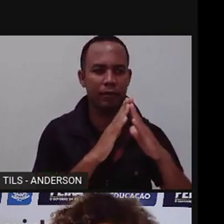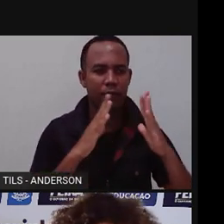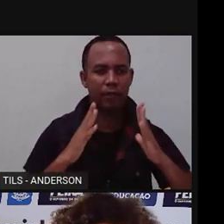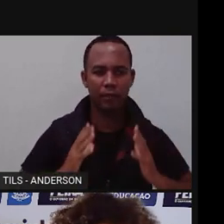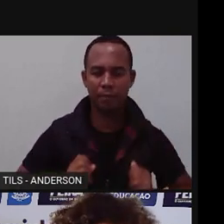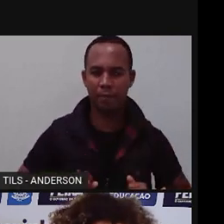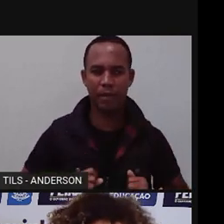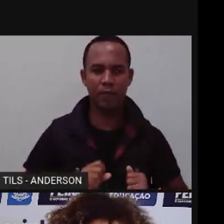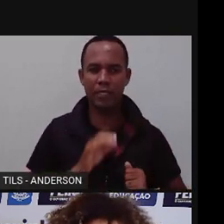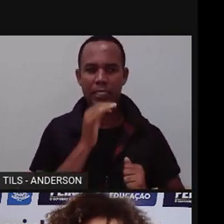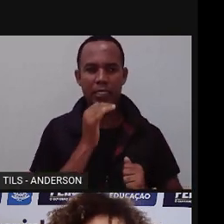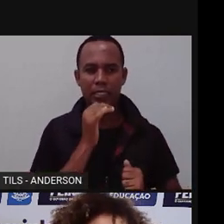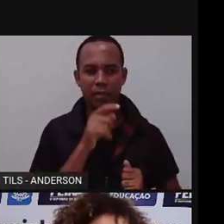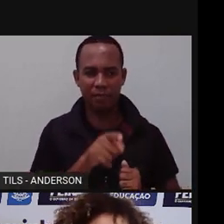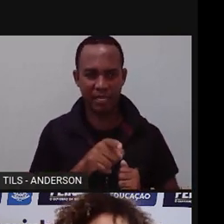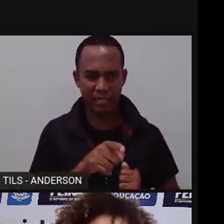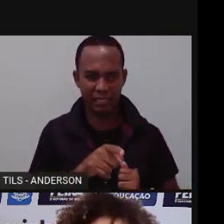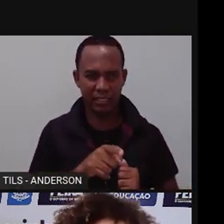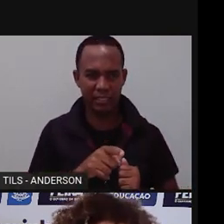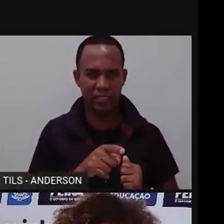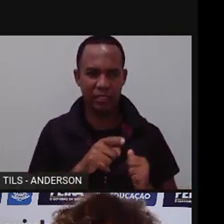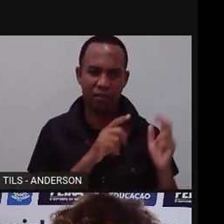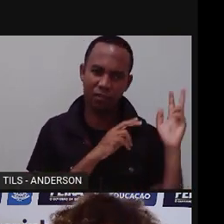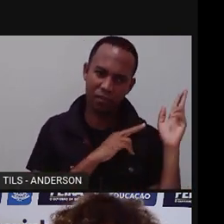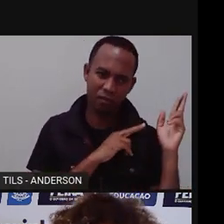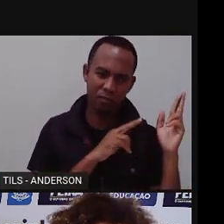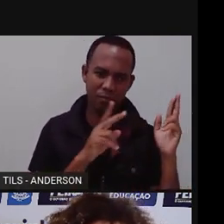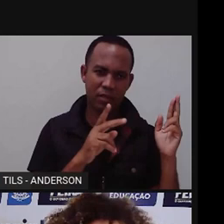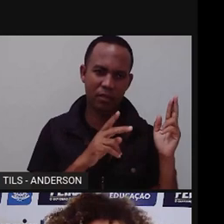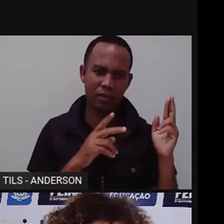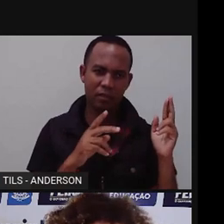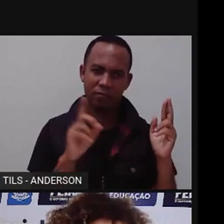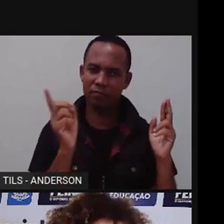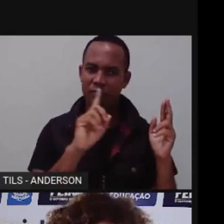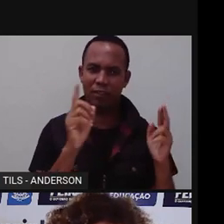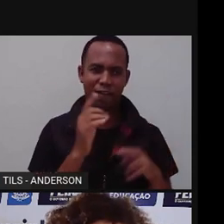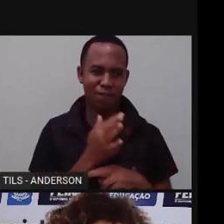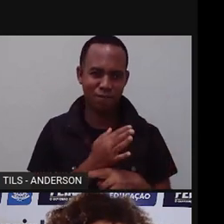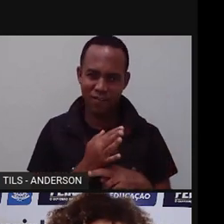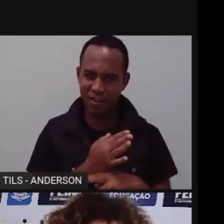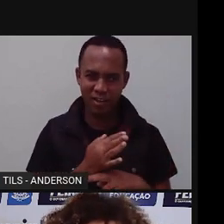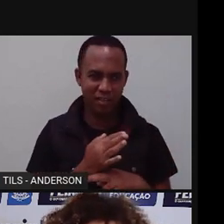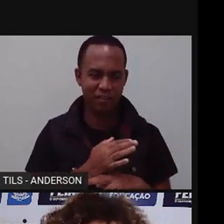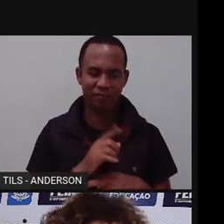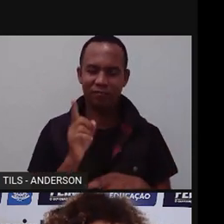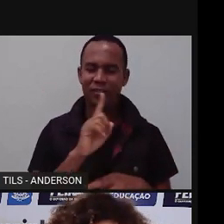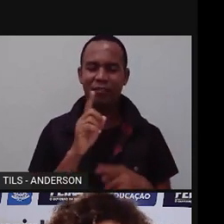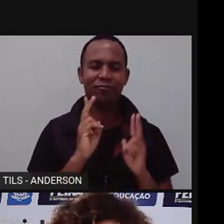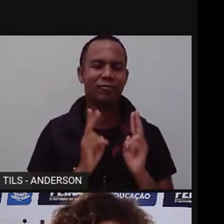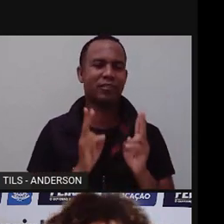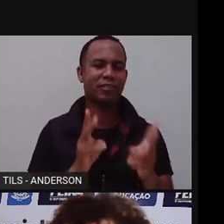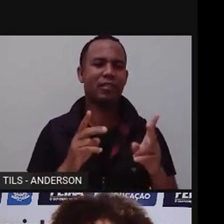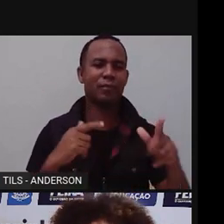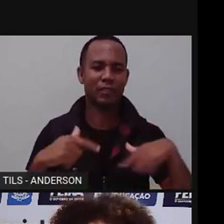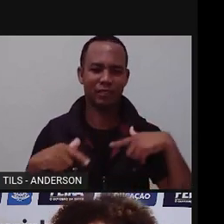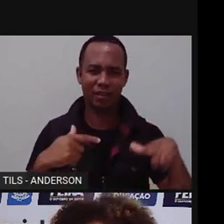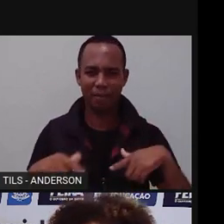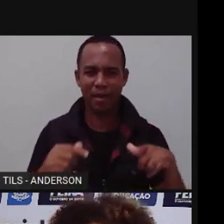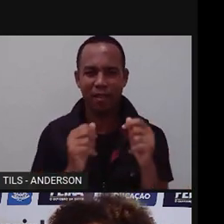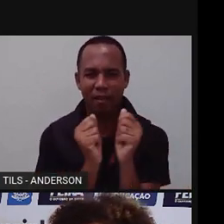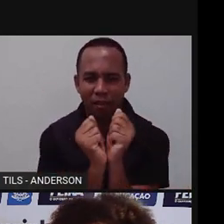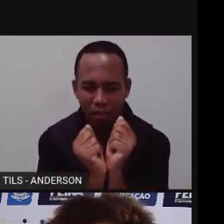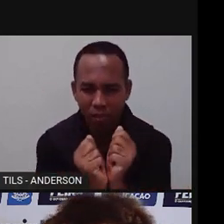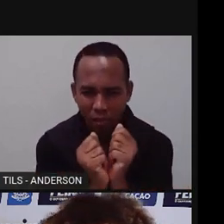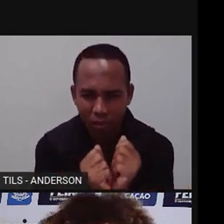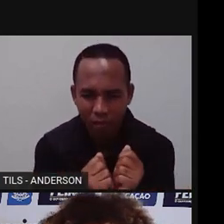direito a descanso, tá? Não tinham condições dignas de trabalho. Então, por isso, era escravidão. Então, pra quem, na verdade, pode não